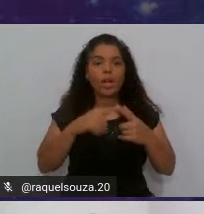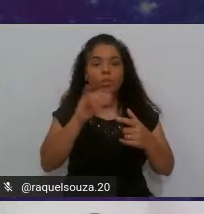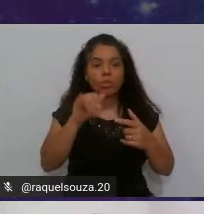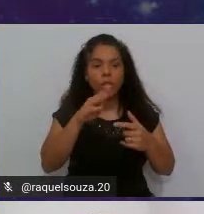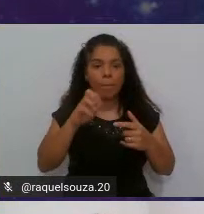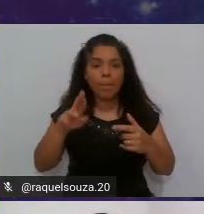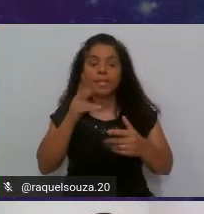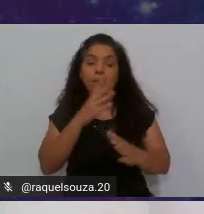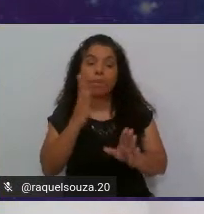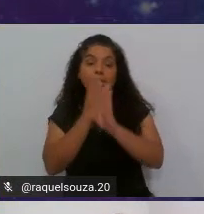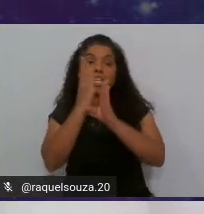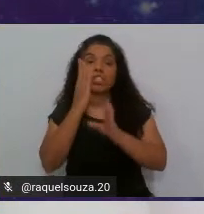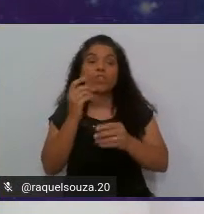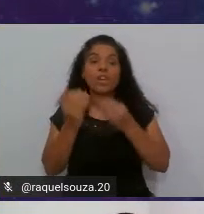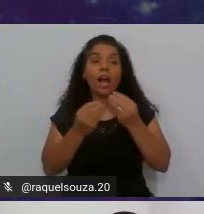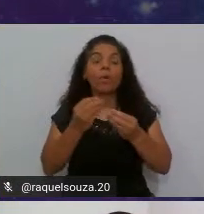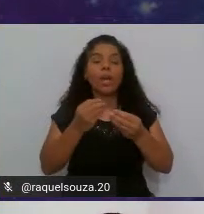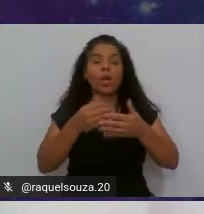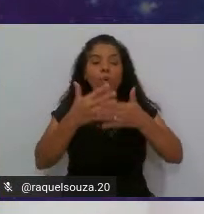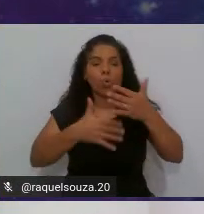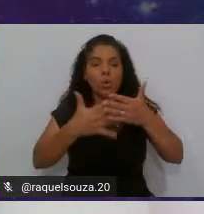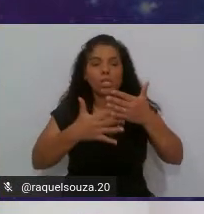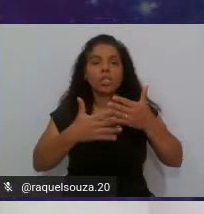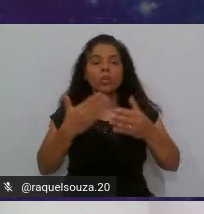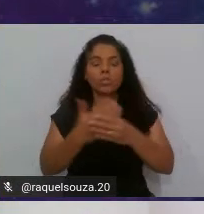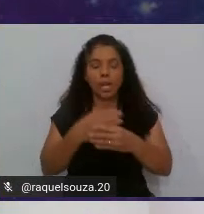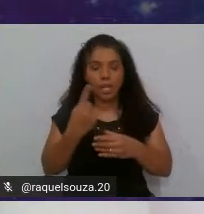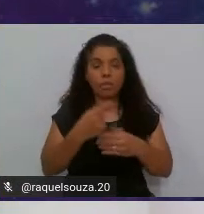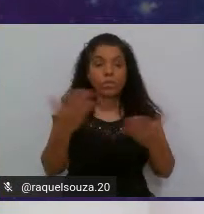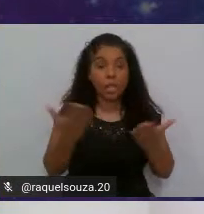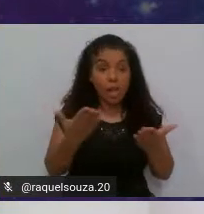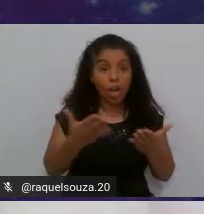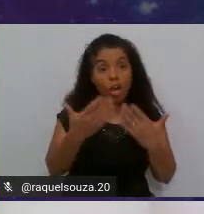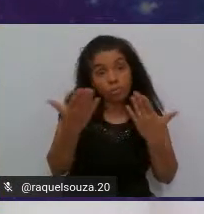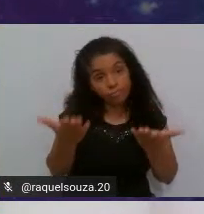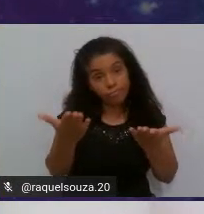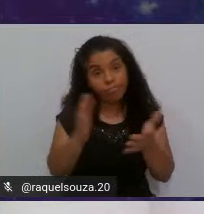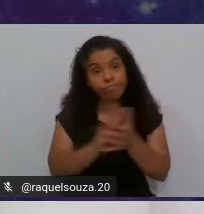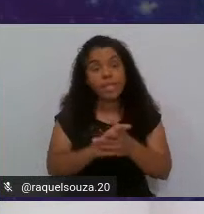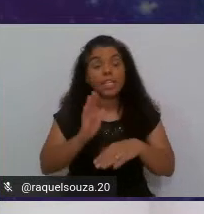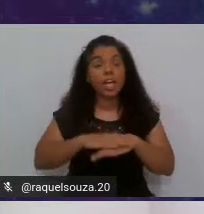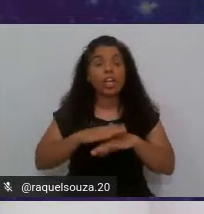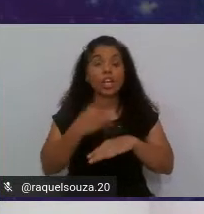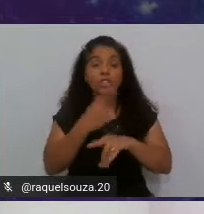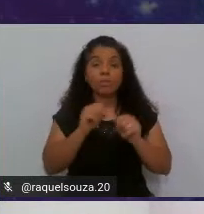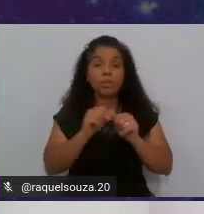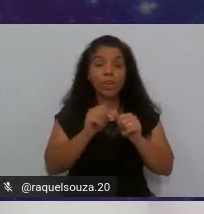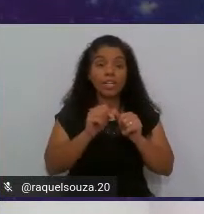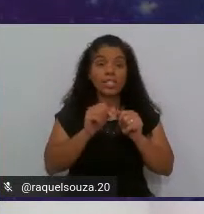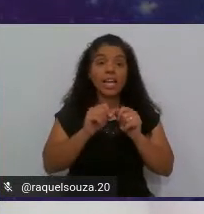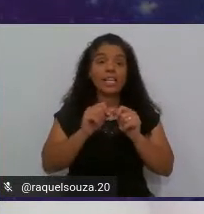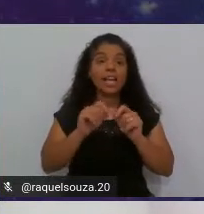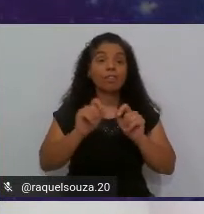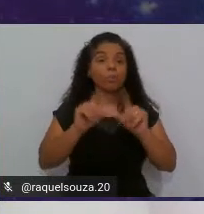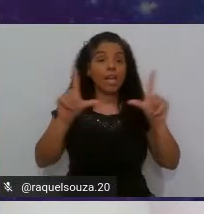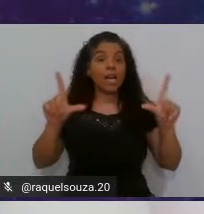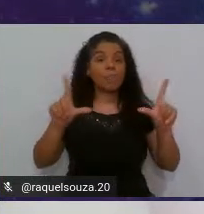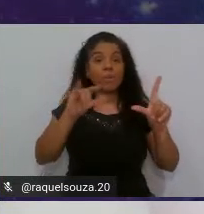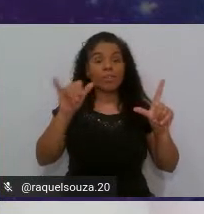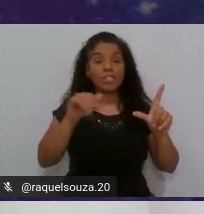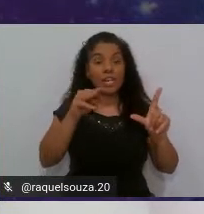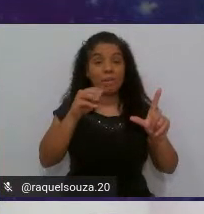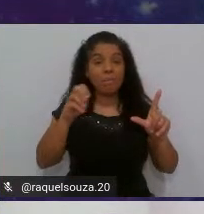identificar os nossos arquivos e agora o é vamos fazer abrir o JMeter e